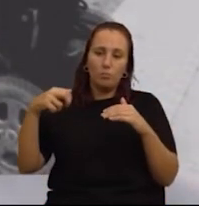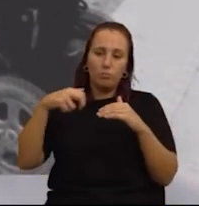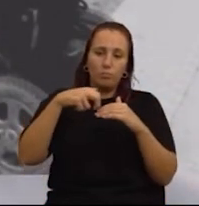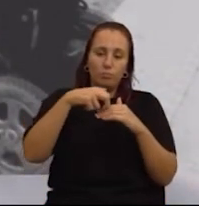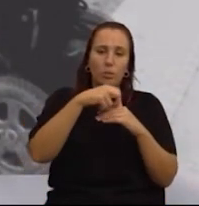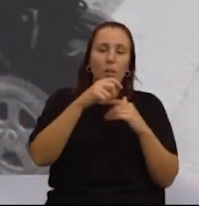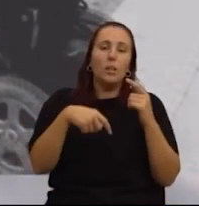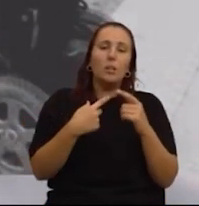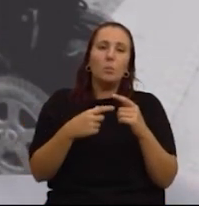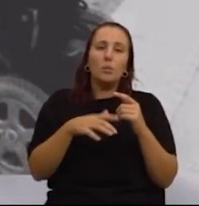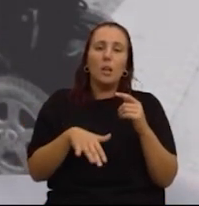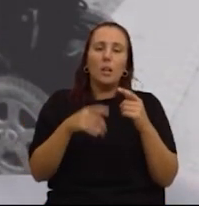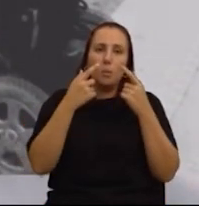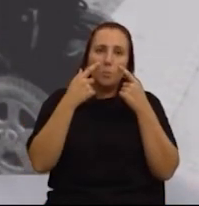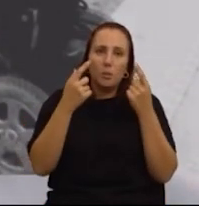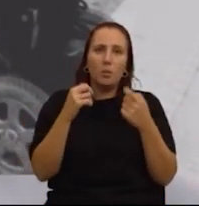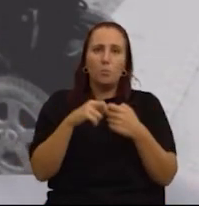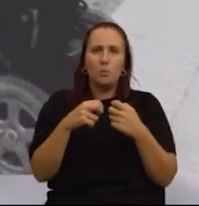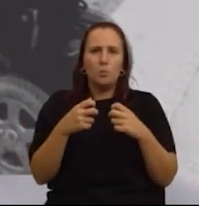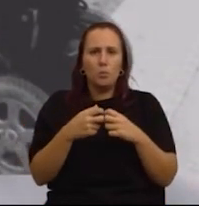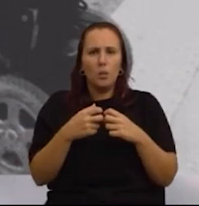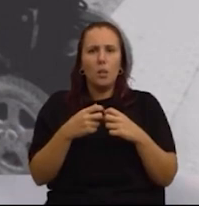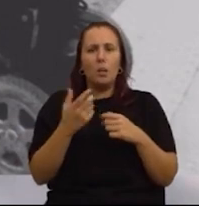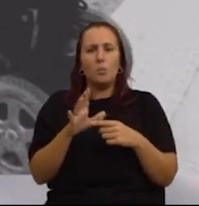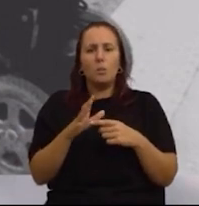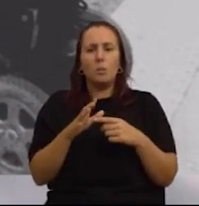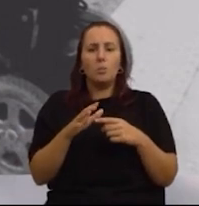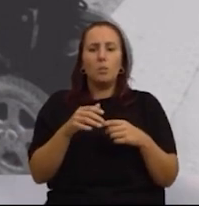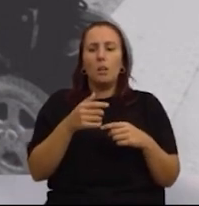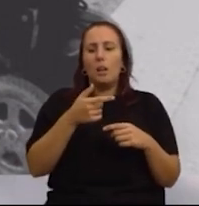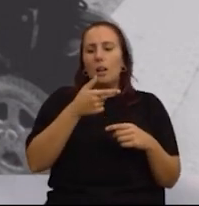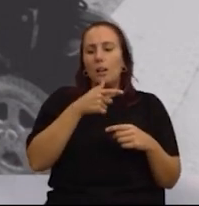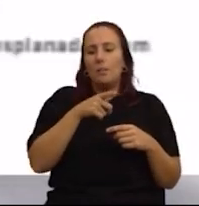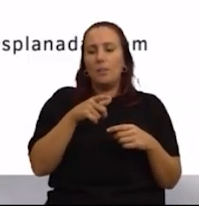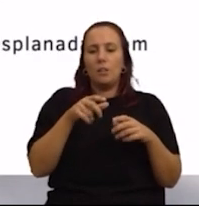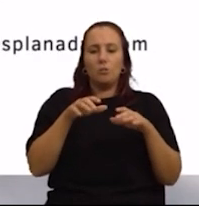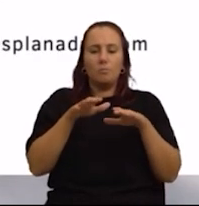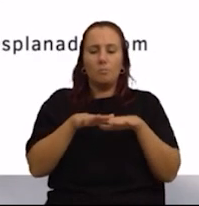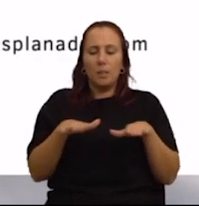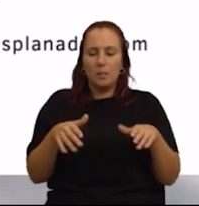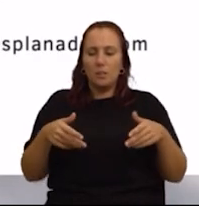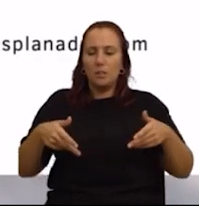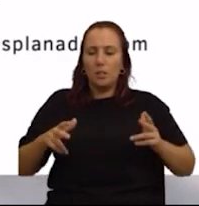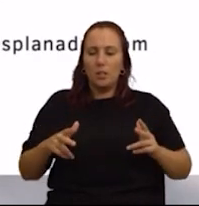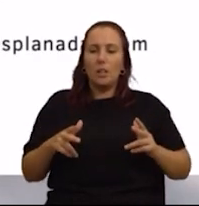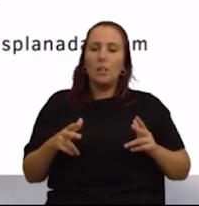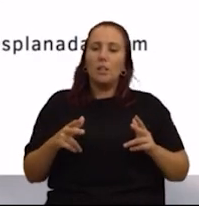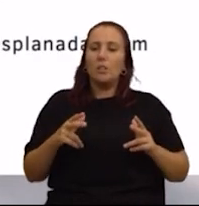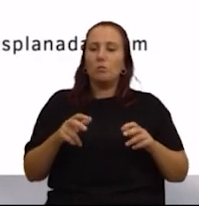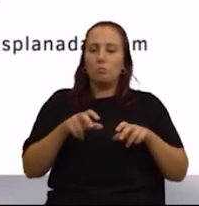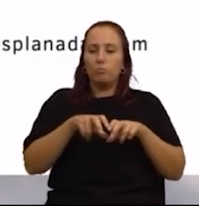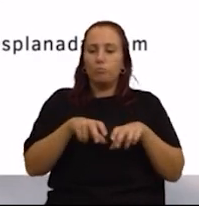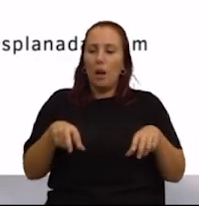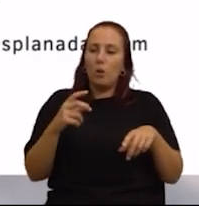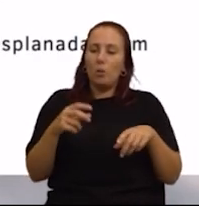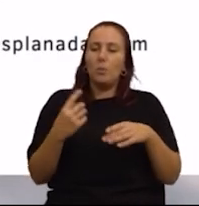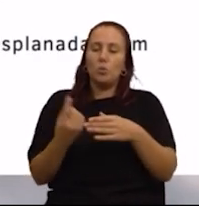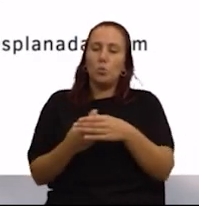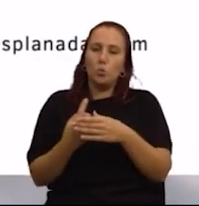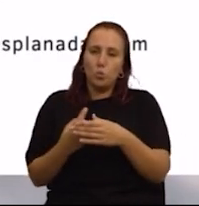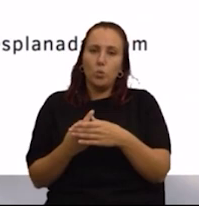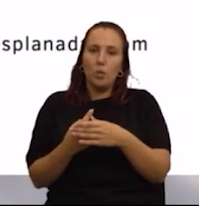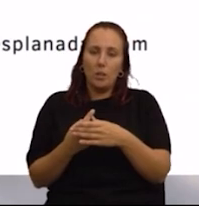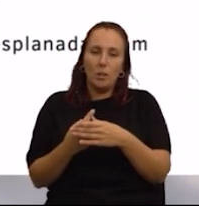existem problemas, por exemplo, ainda em relação às planadas. Nós temos planadas que estão bem isoladas e que não se